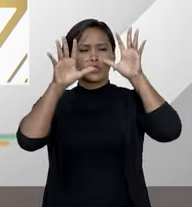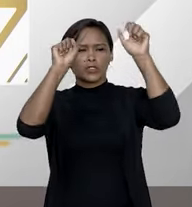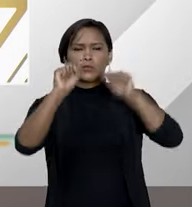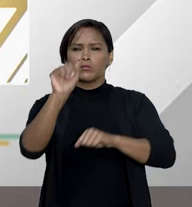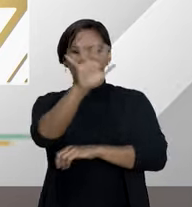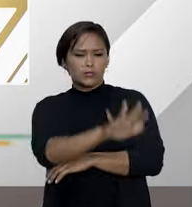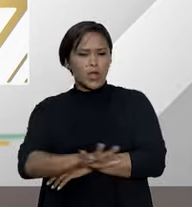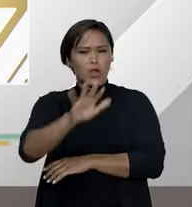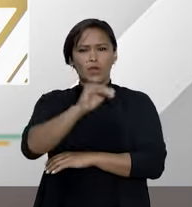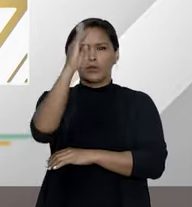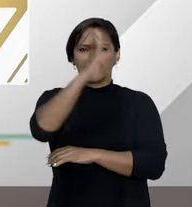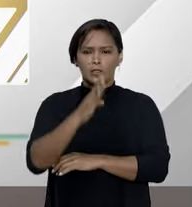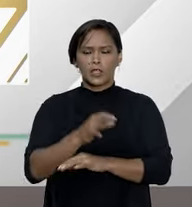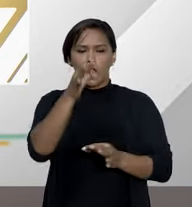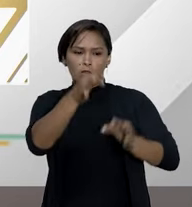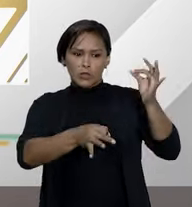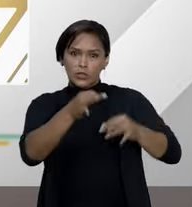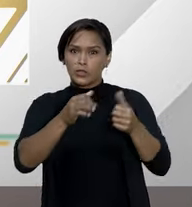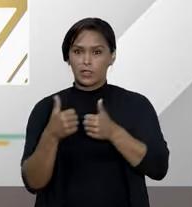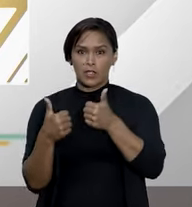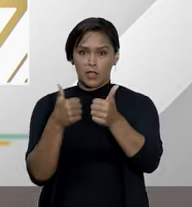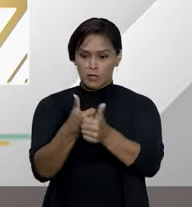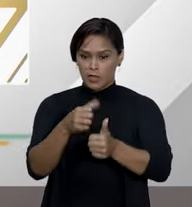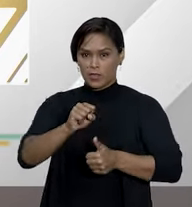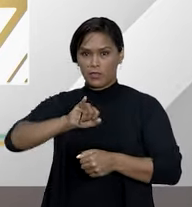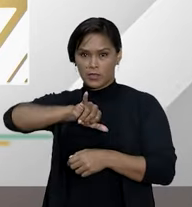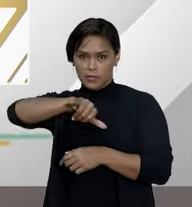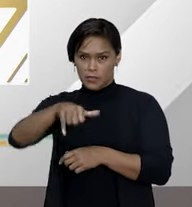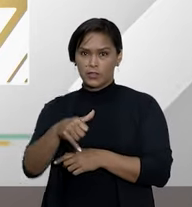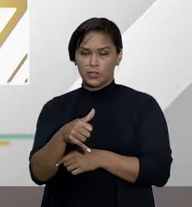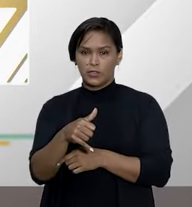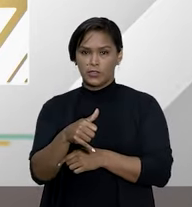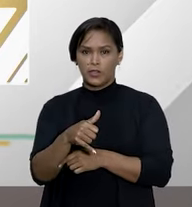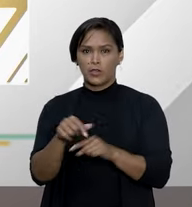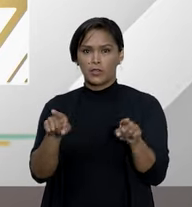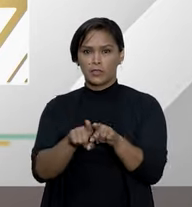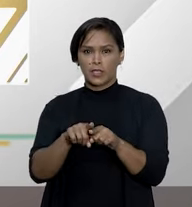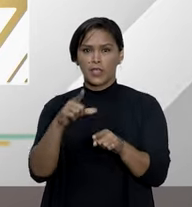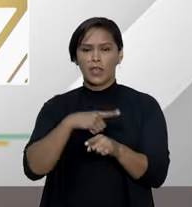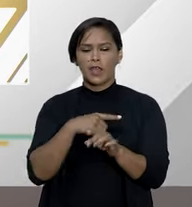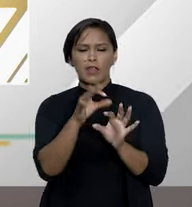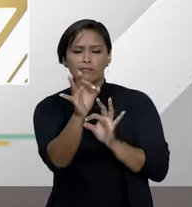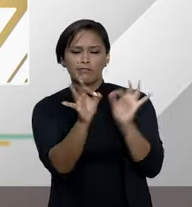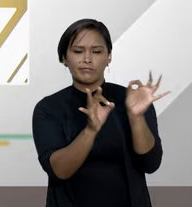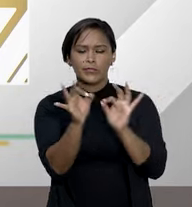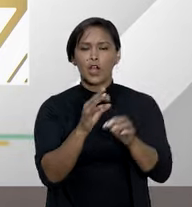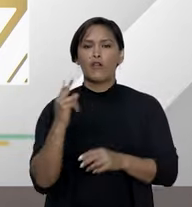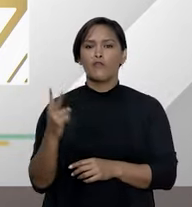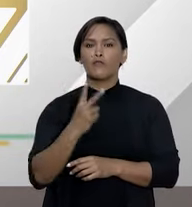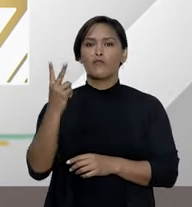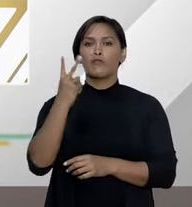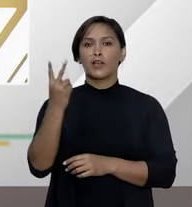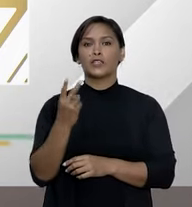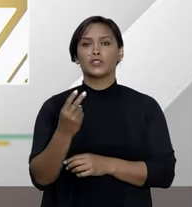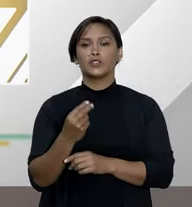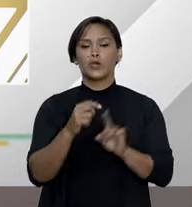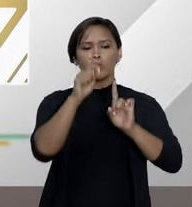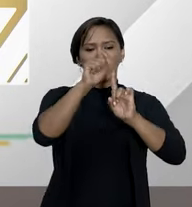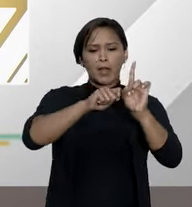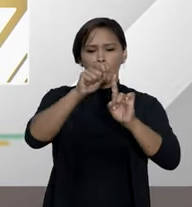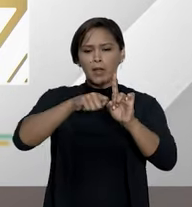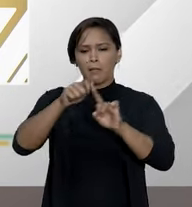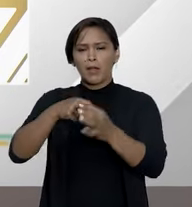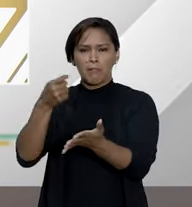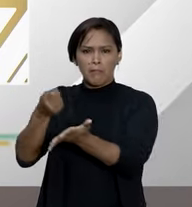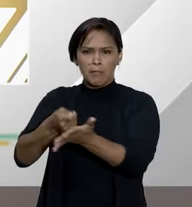pelos julgamentos que a gente acompanha aqui no Superior Tribunal de Justiça é o reajuste nos valores das mensalidades.